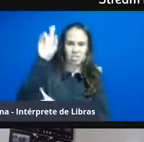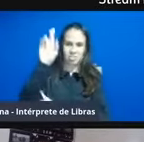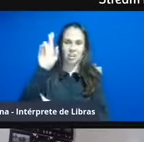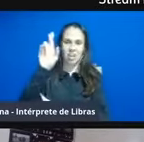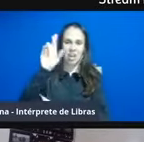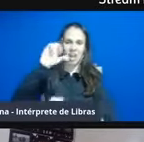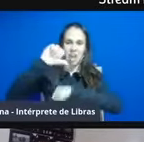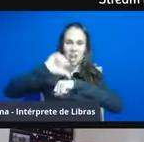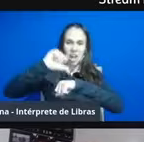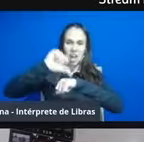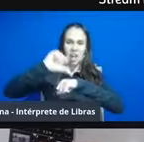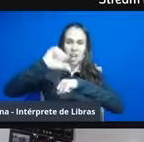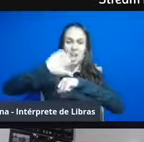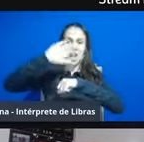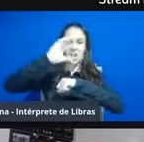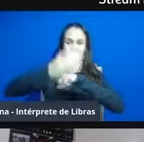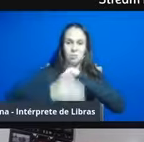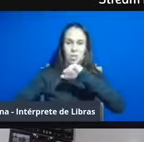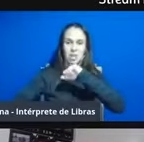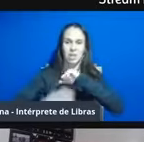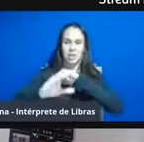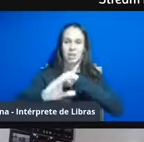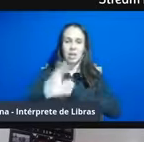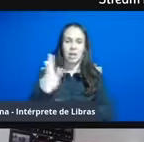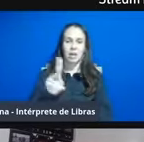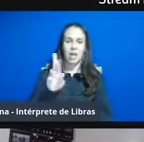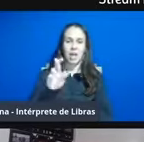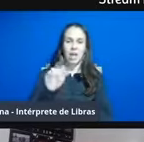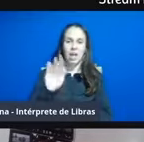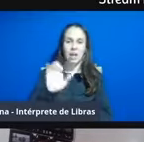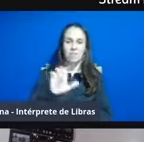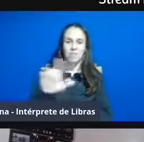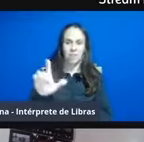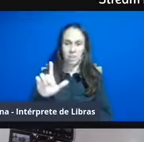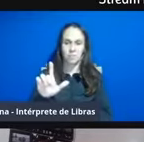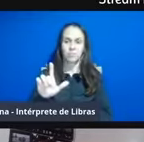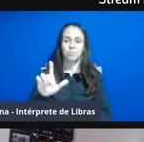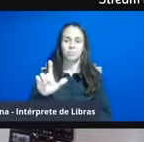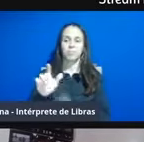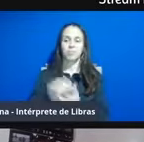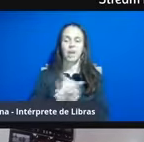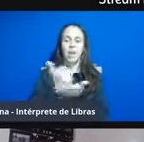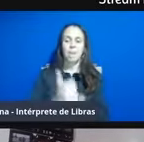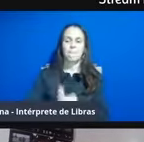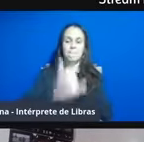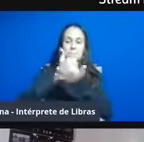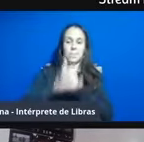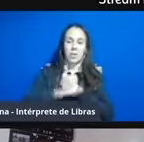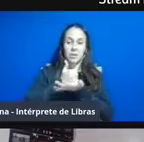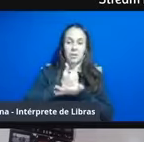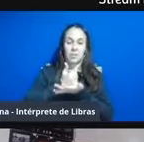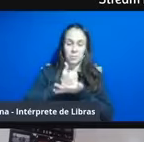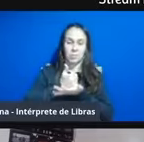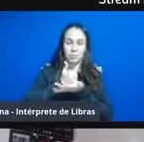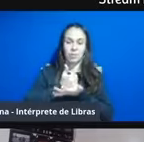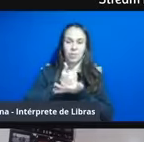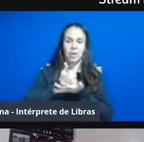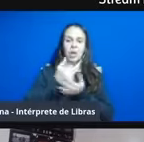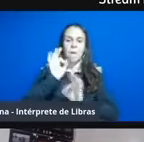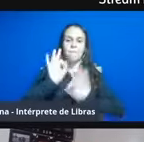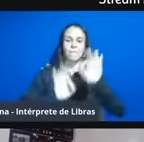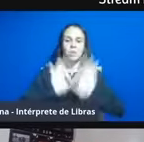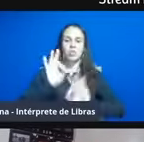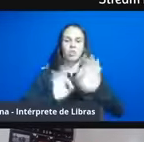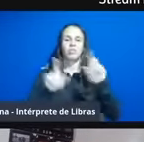o professor Rafael Lázari e o professor Adriano Lago, que nos apoiaram junto ao gabinete de projeto, também com a Suelen,